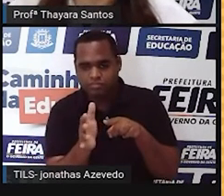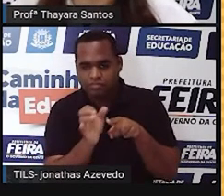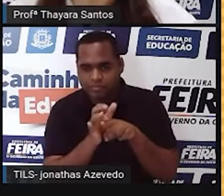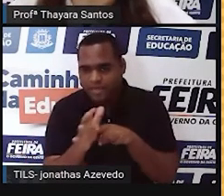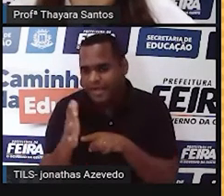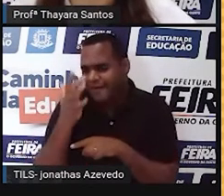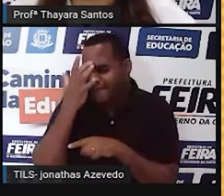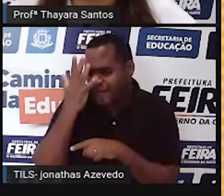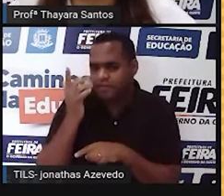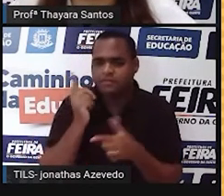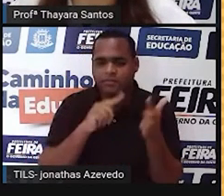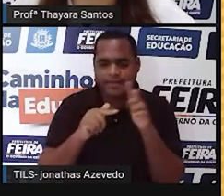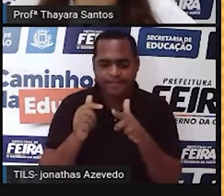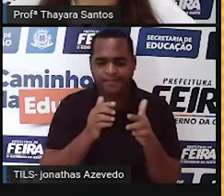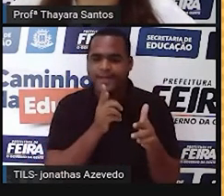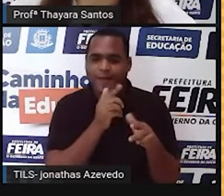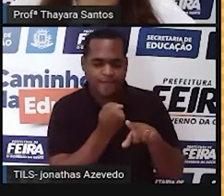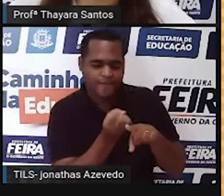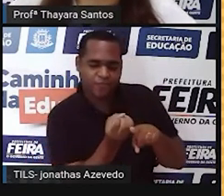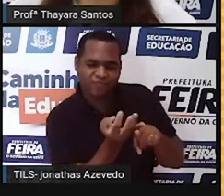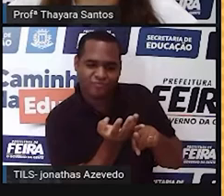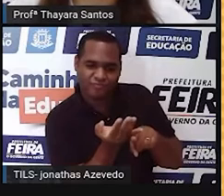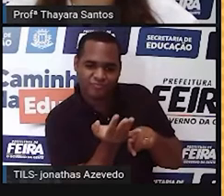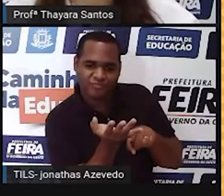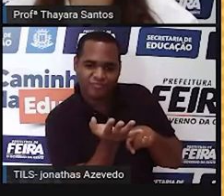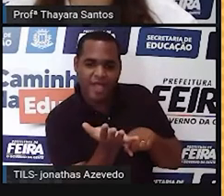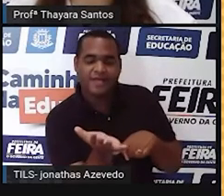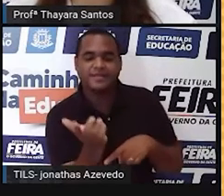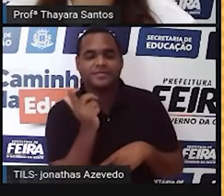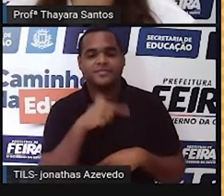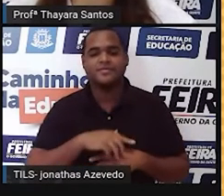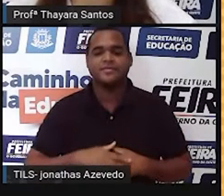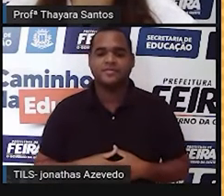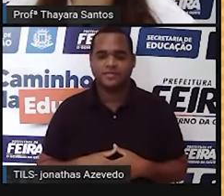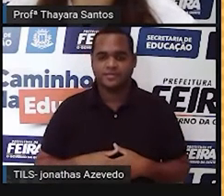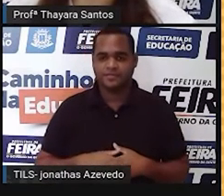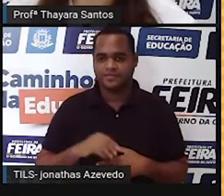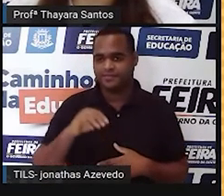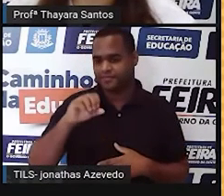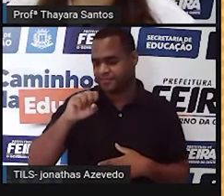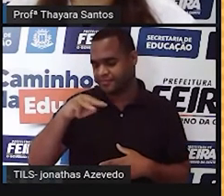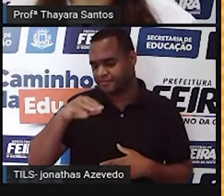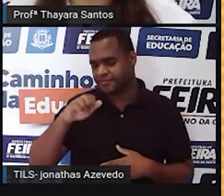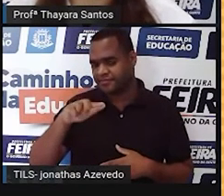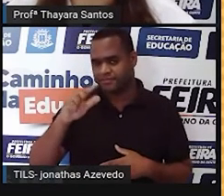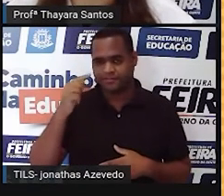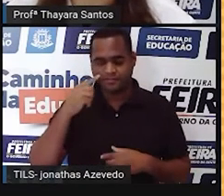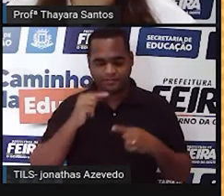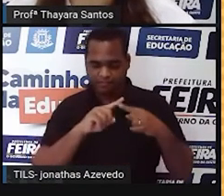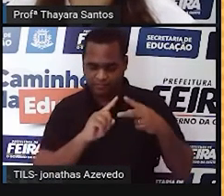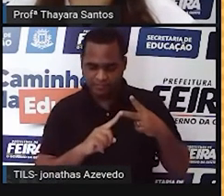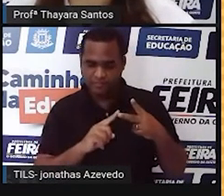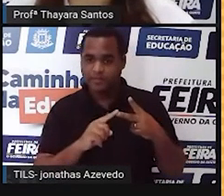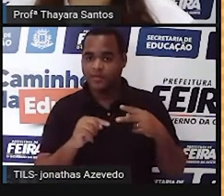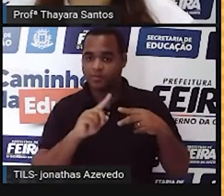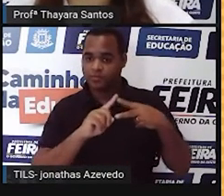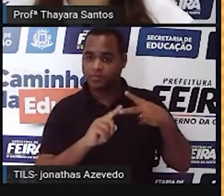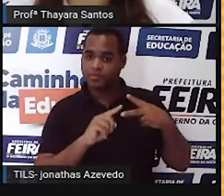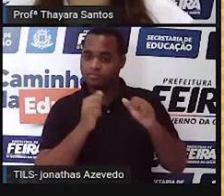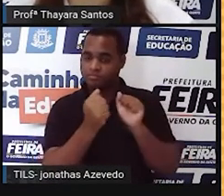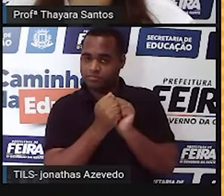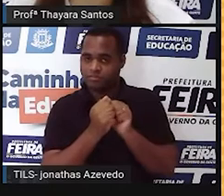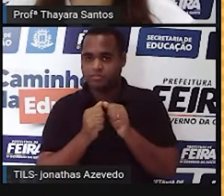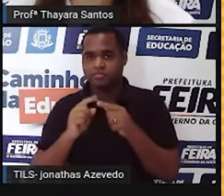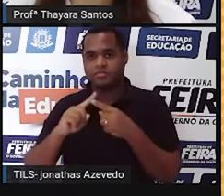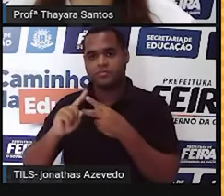facilitar o processo de locomoção do espermatozoide. As vesículas seminares são duas, um par, né? Uma de cada lado, tem uma